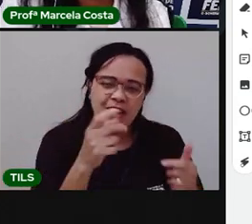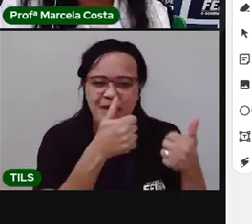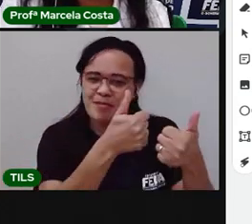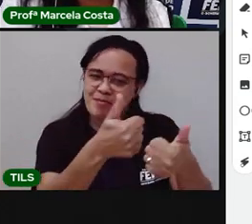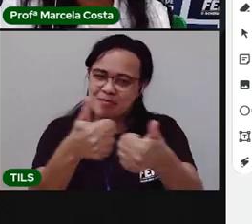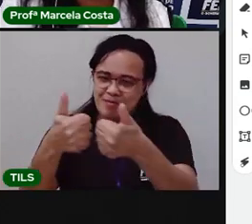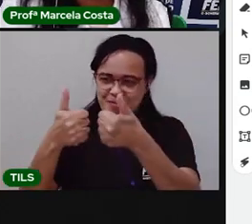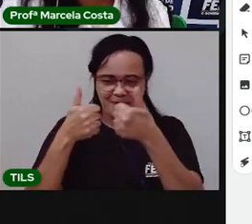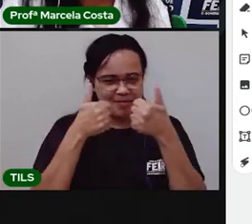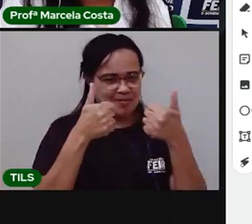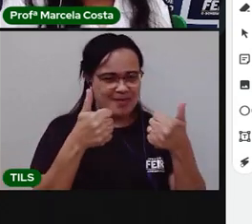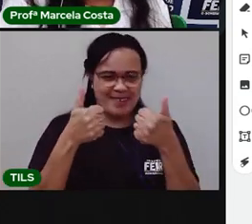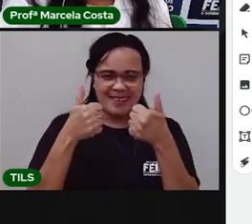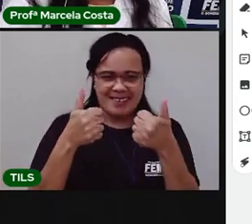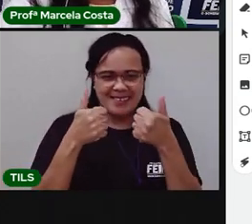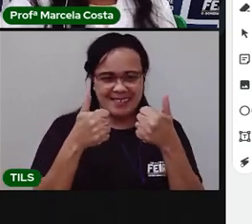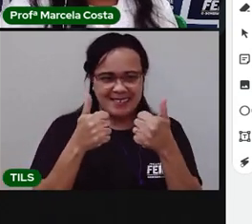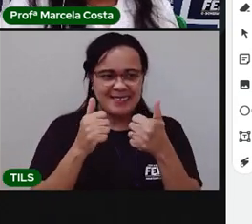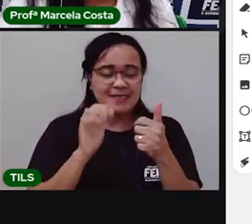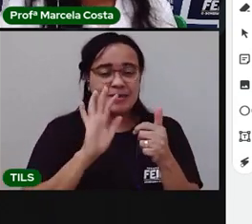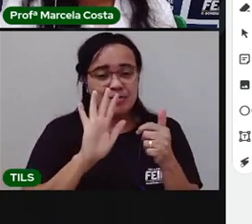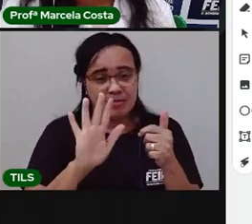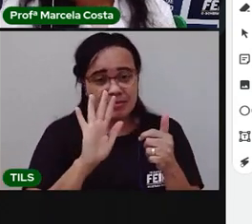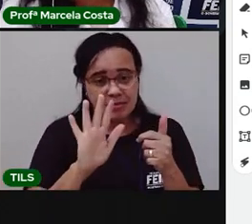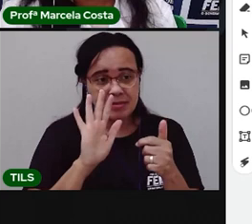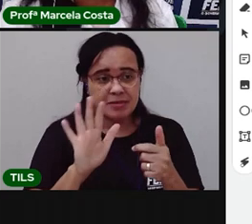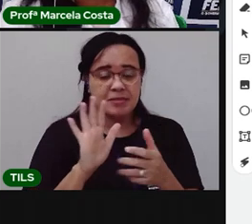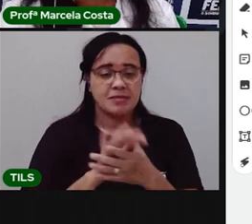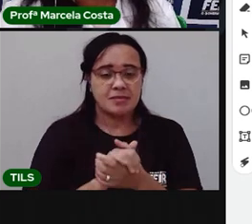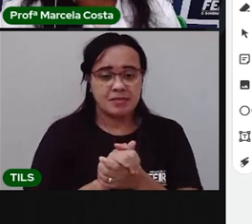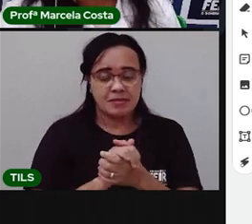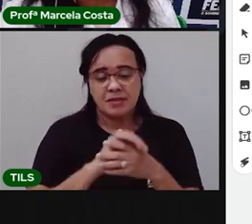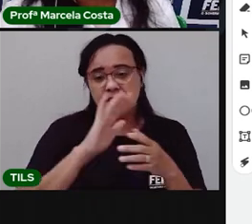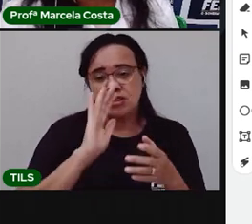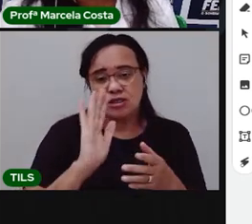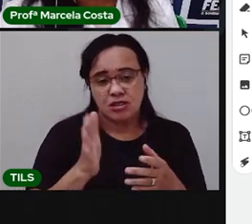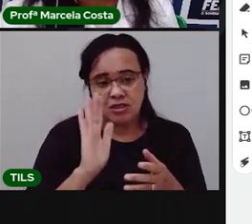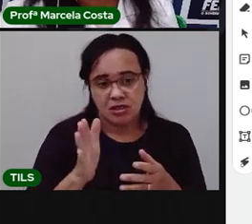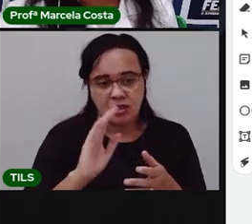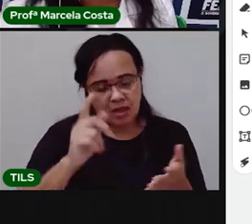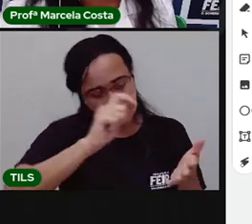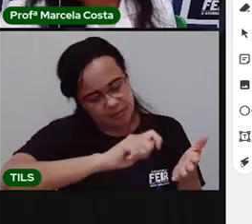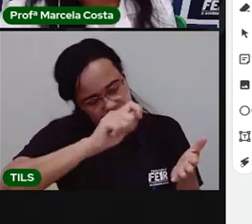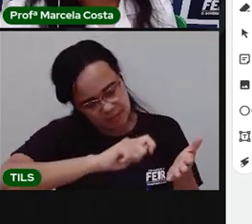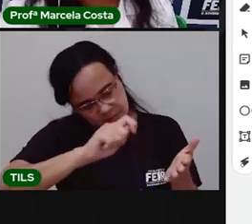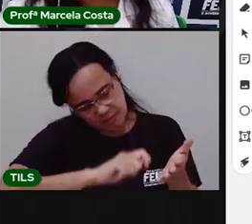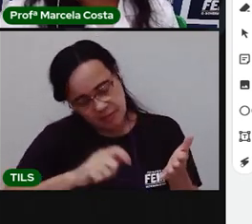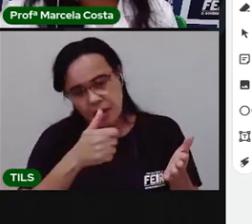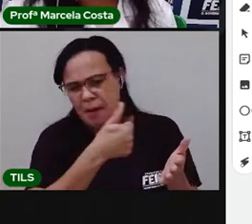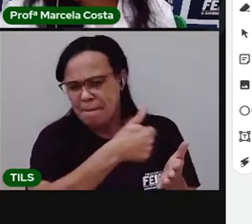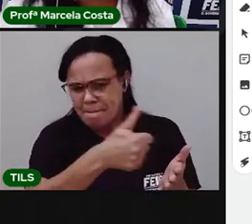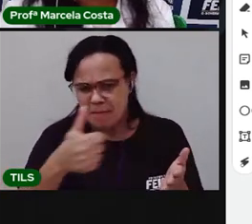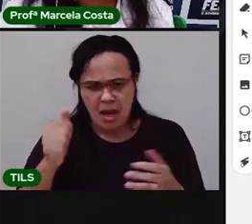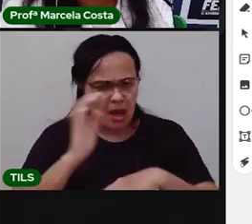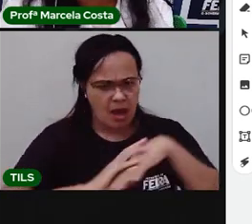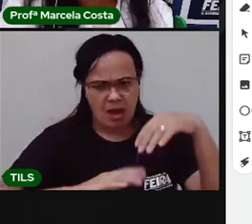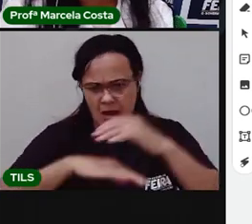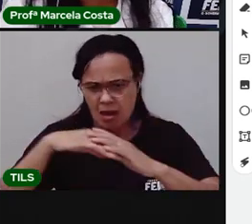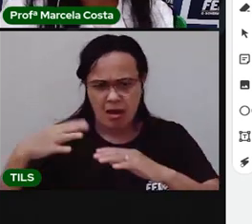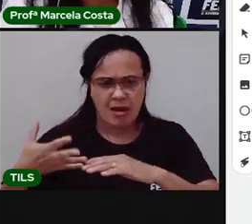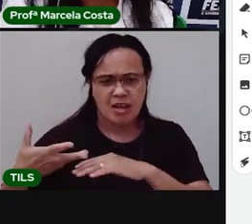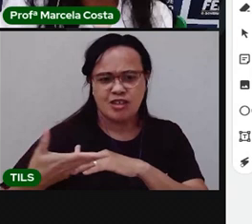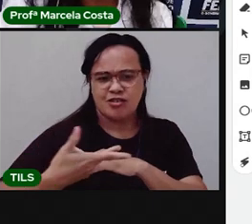enxergar direitinho. Mas se você já dominar a escrita, já conseguir escrever direitinho,